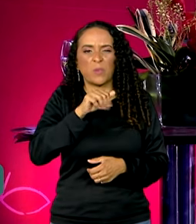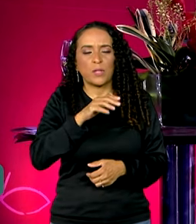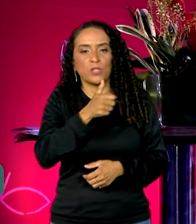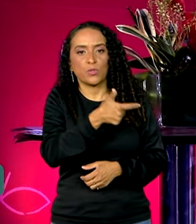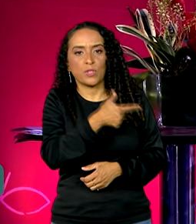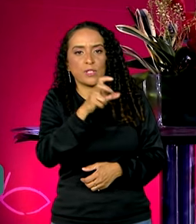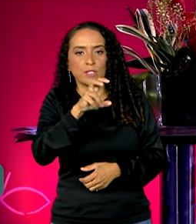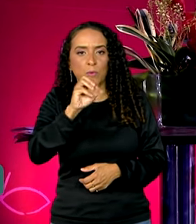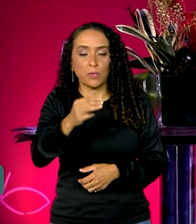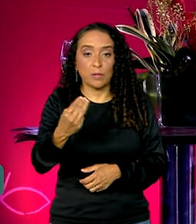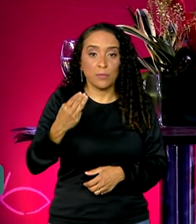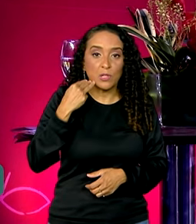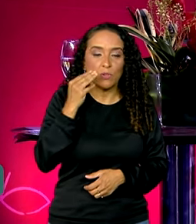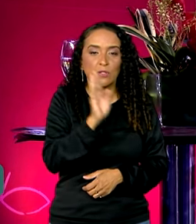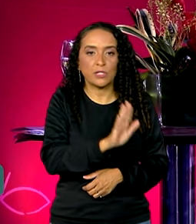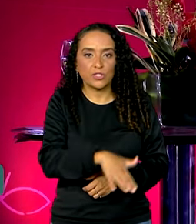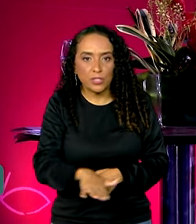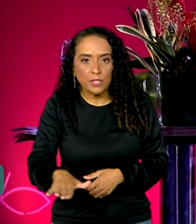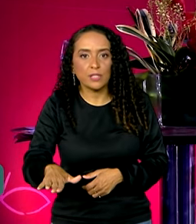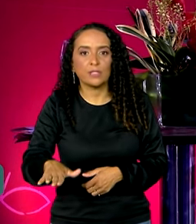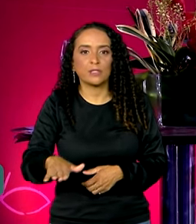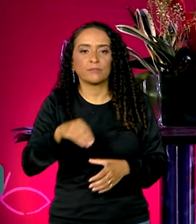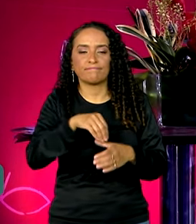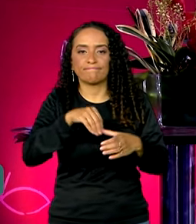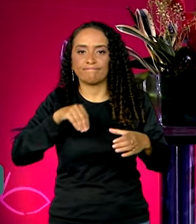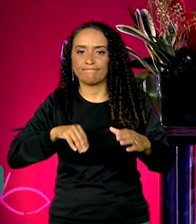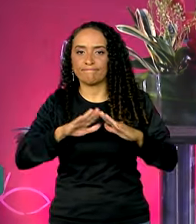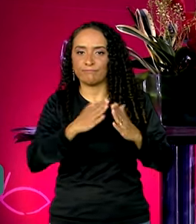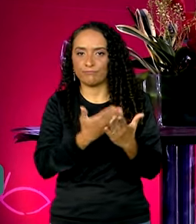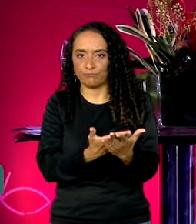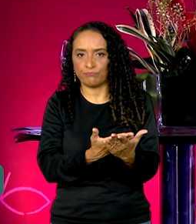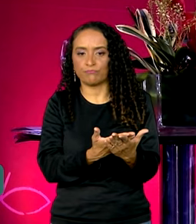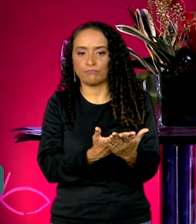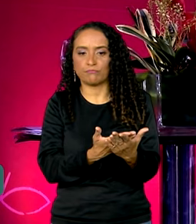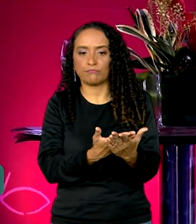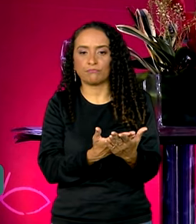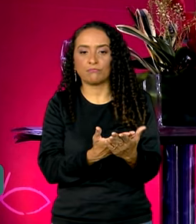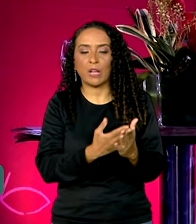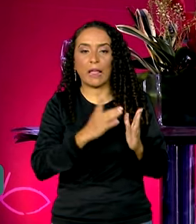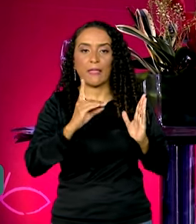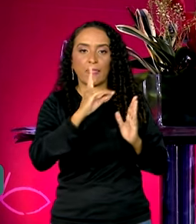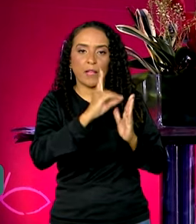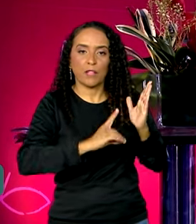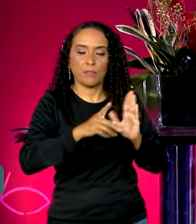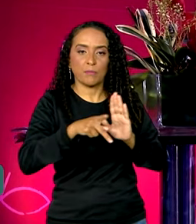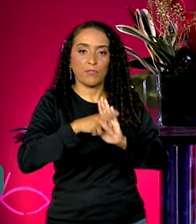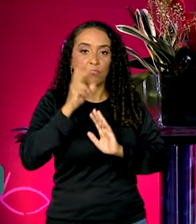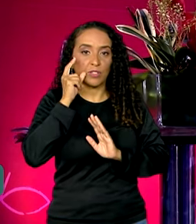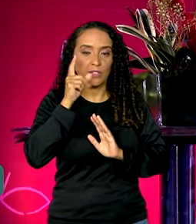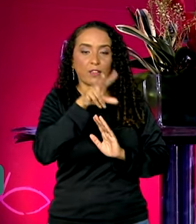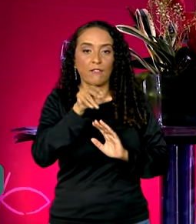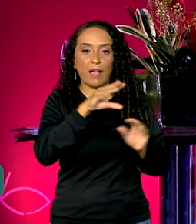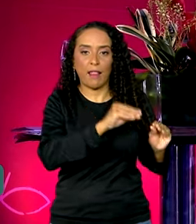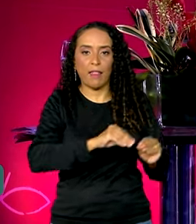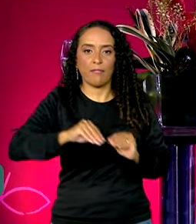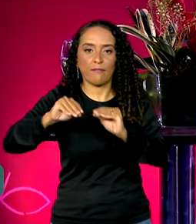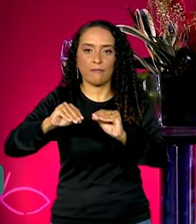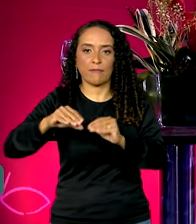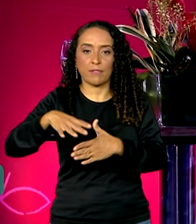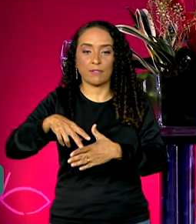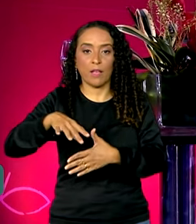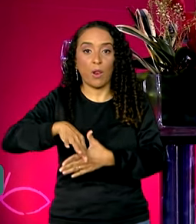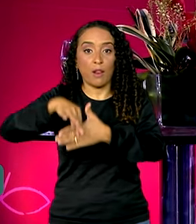milhões de crianças fora da escola. A declaração Fortaleza, que será levada aos chefes